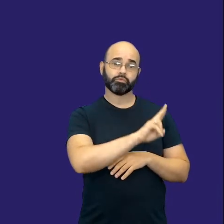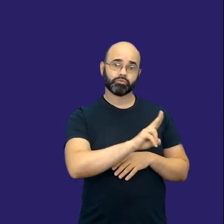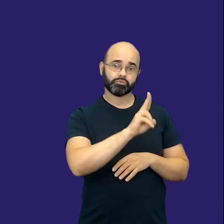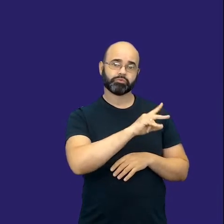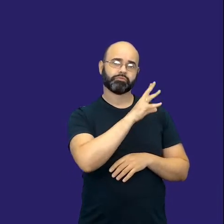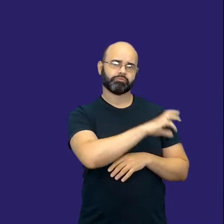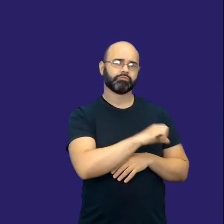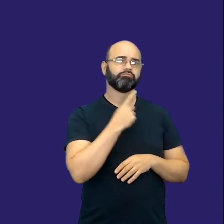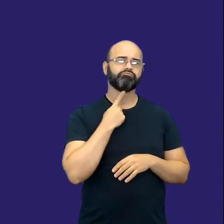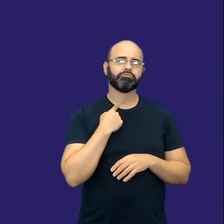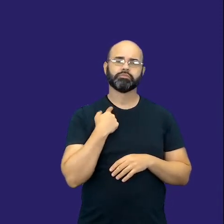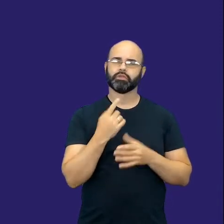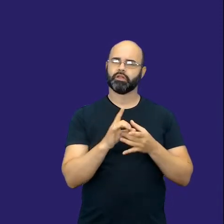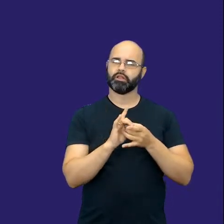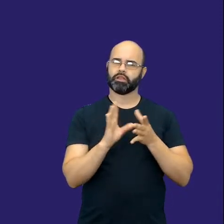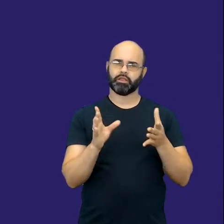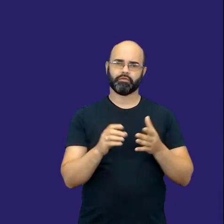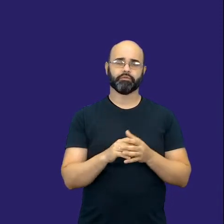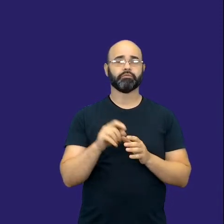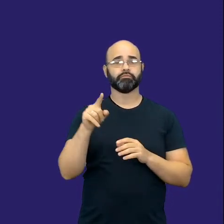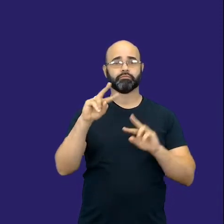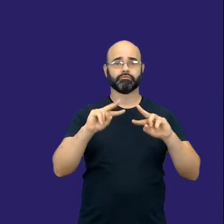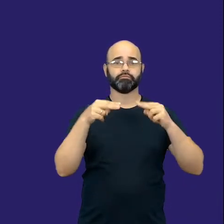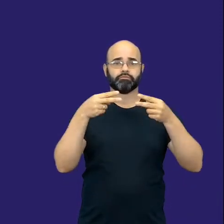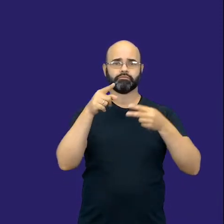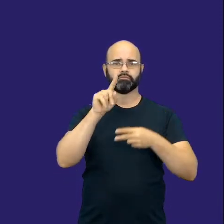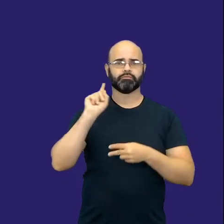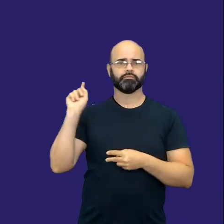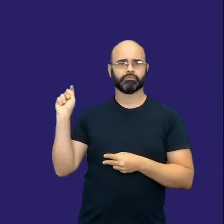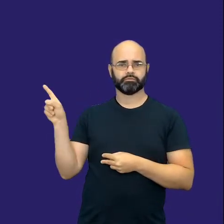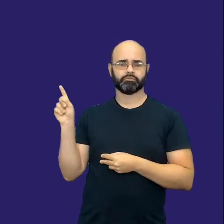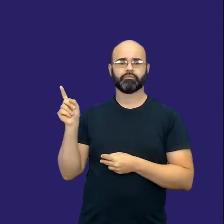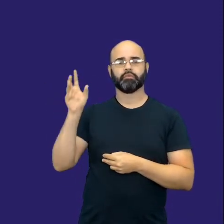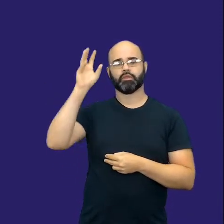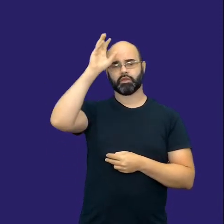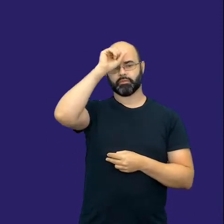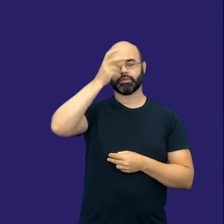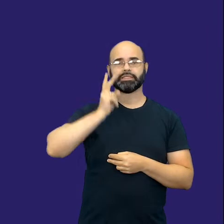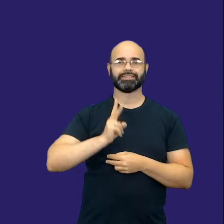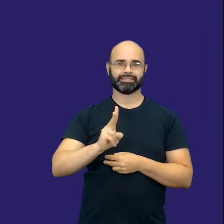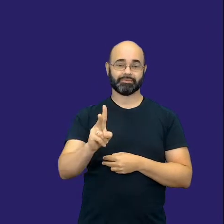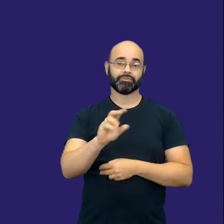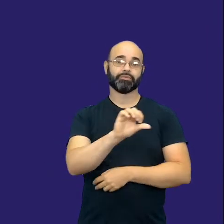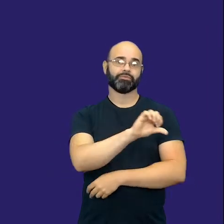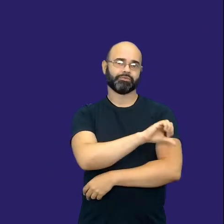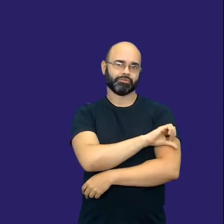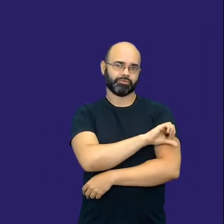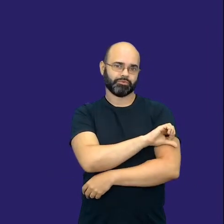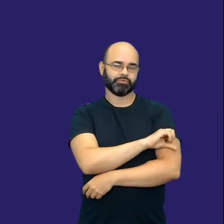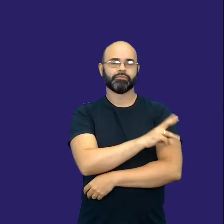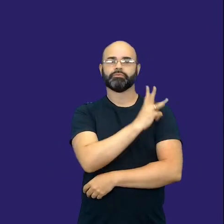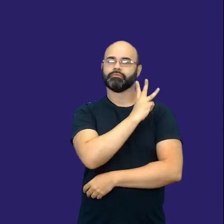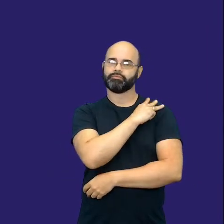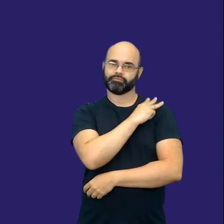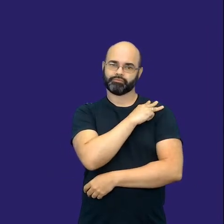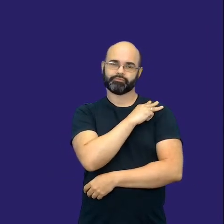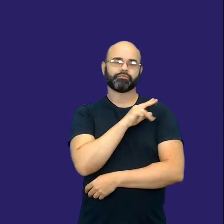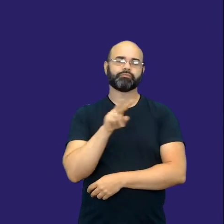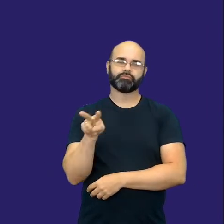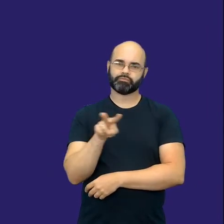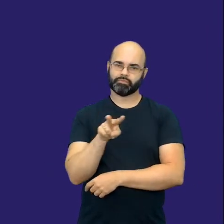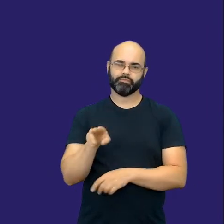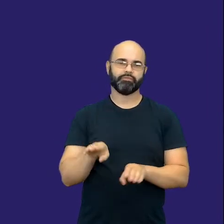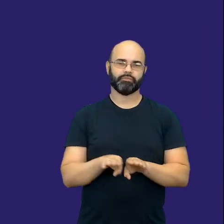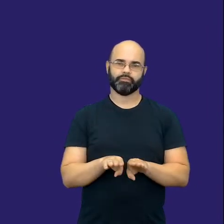esses links, vocês vão conseguir acessar o Aprender Sempre, tanto do nono ano, quanto da terceira série do ensino